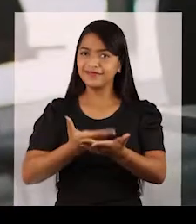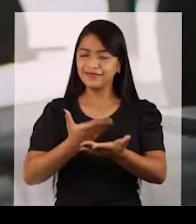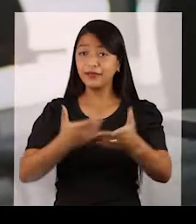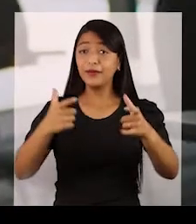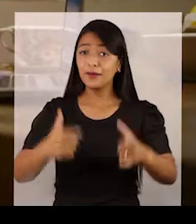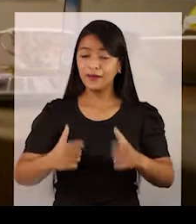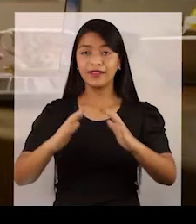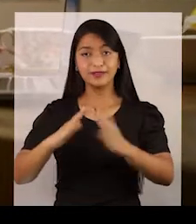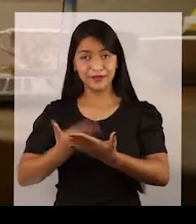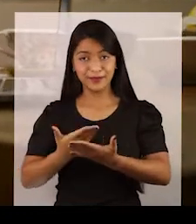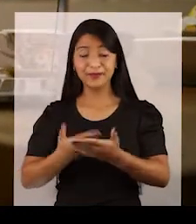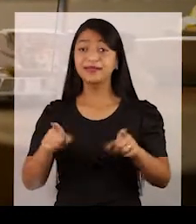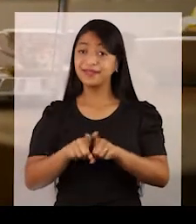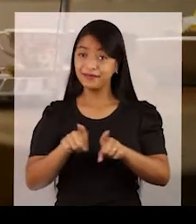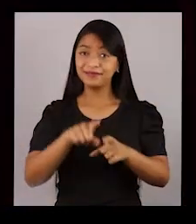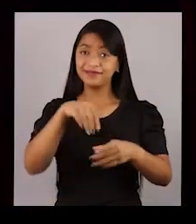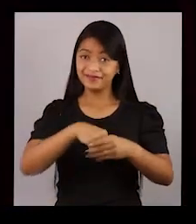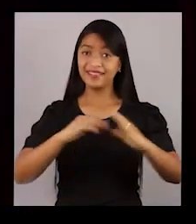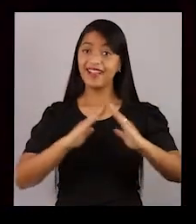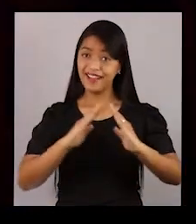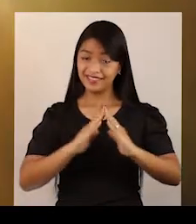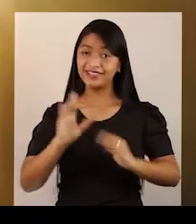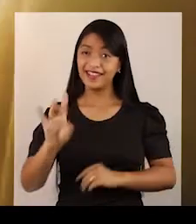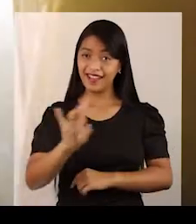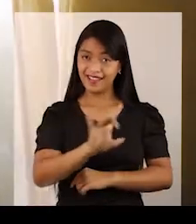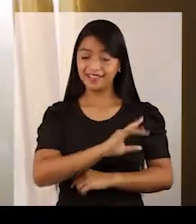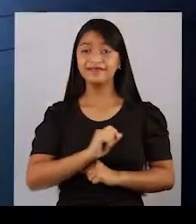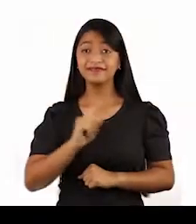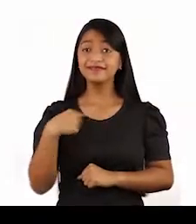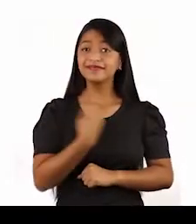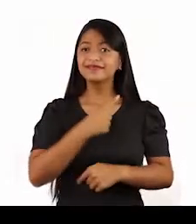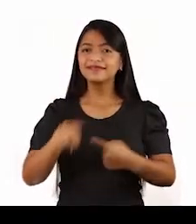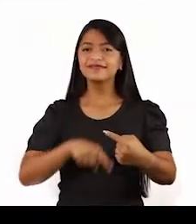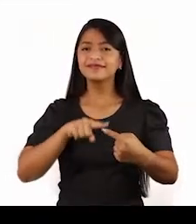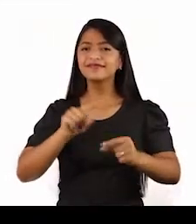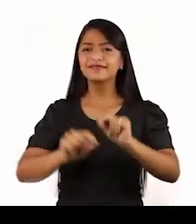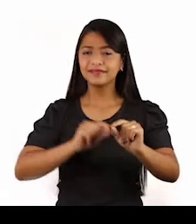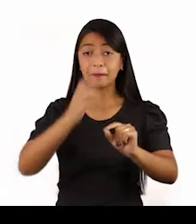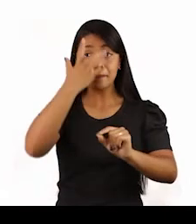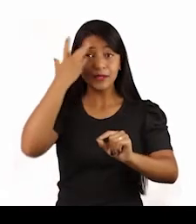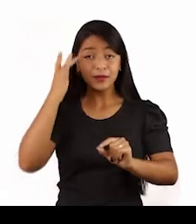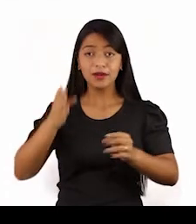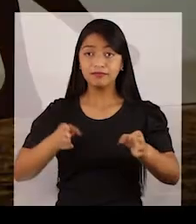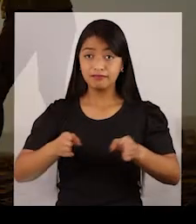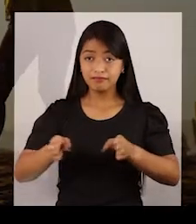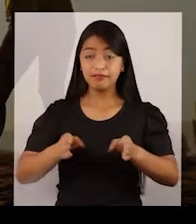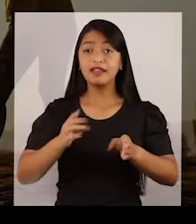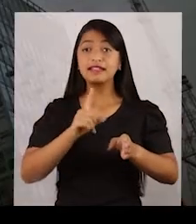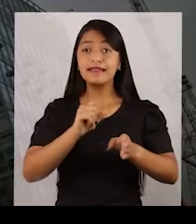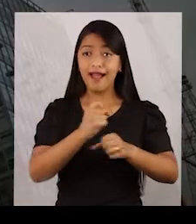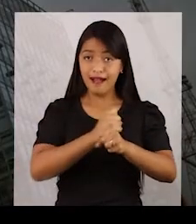salas de aula e também na sala de casa. Nossa meta é levar a educação financeira para 50 milhões de